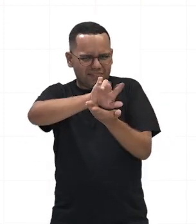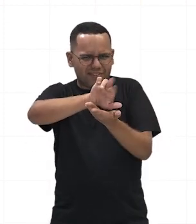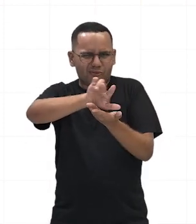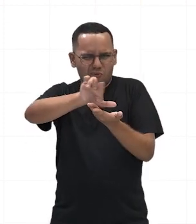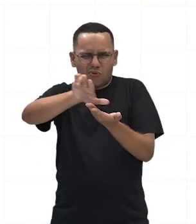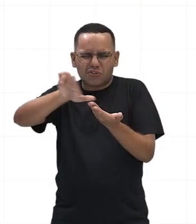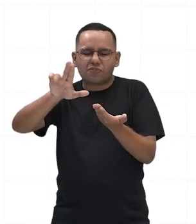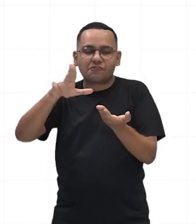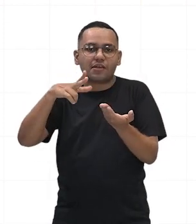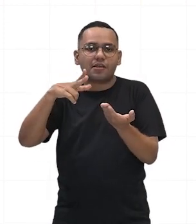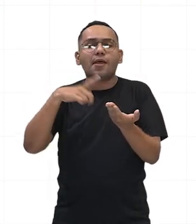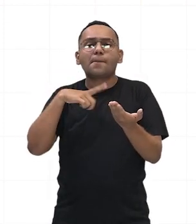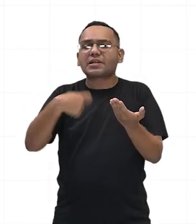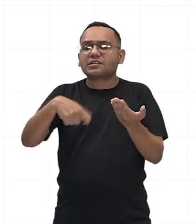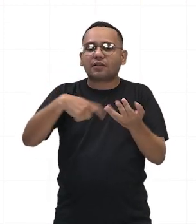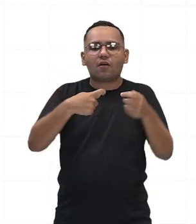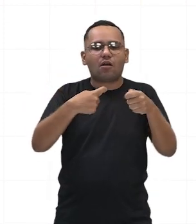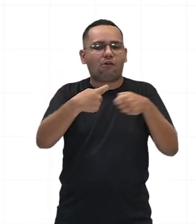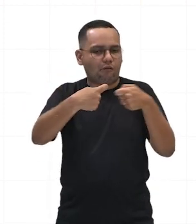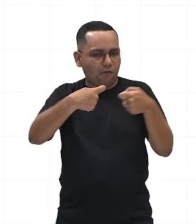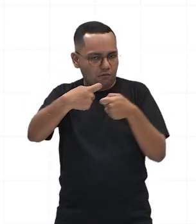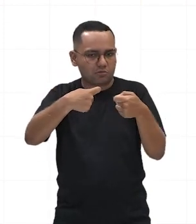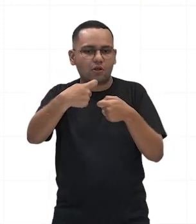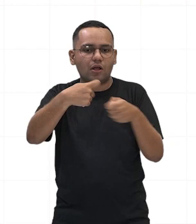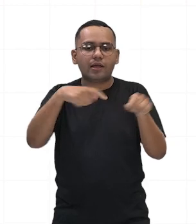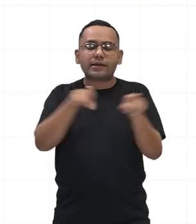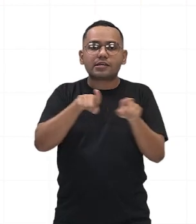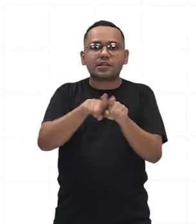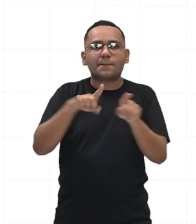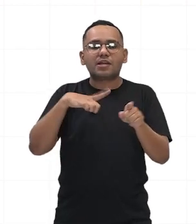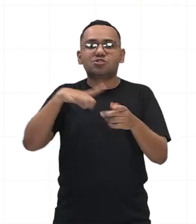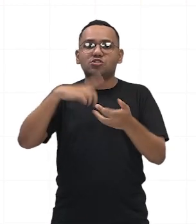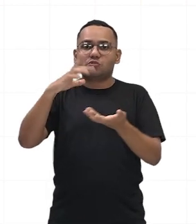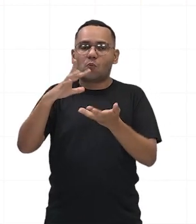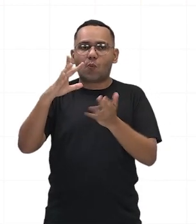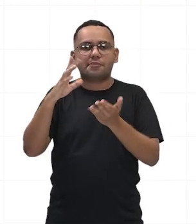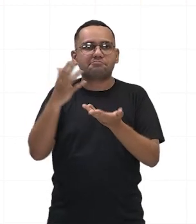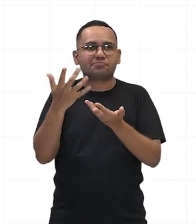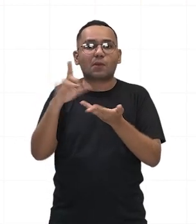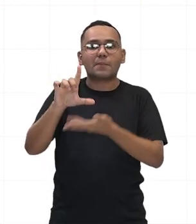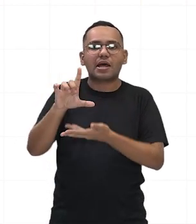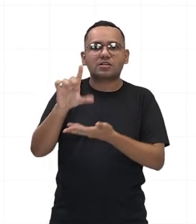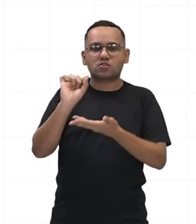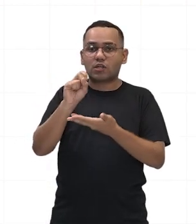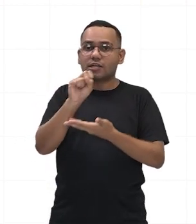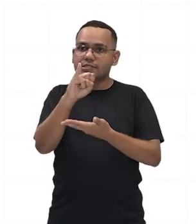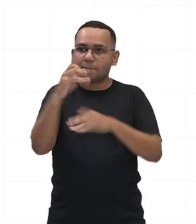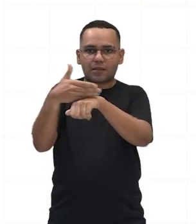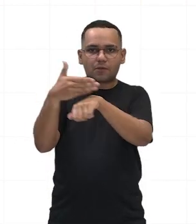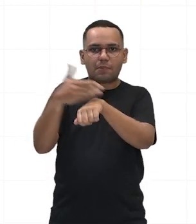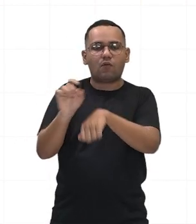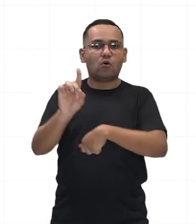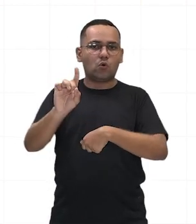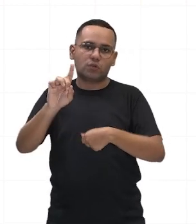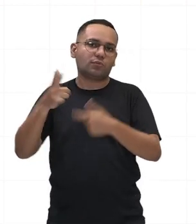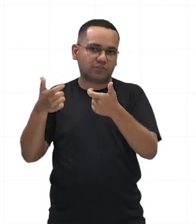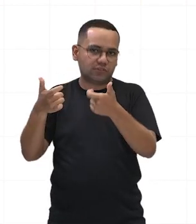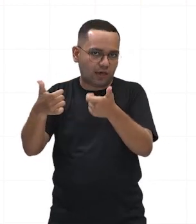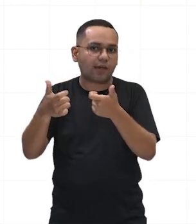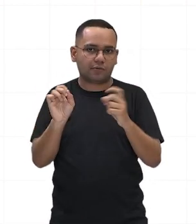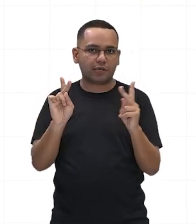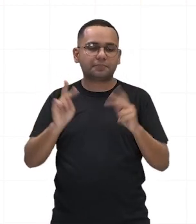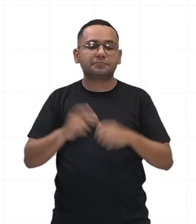finanças e decidia pela guerra. Isso tudo era função de quem? Do Senado. Muito bem.